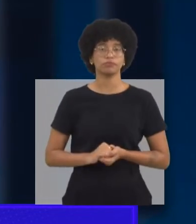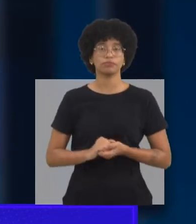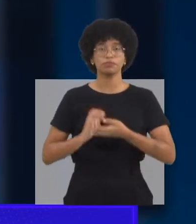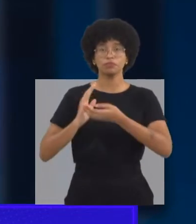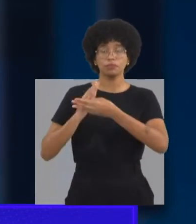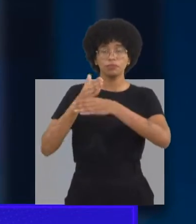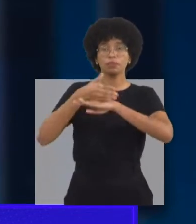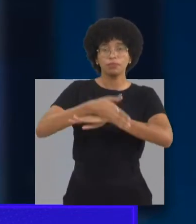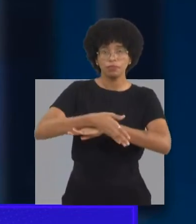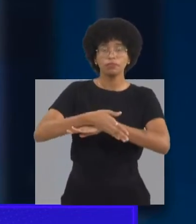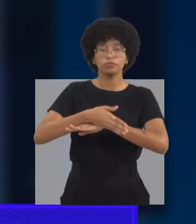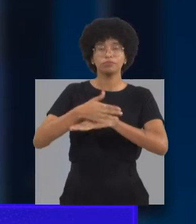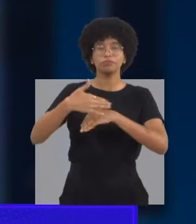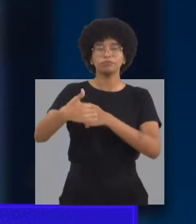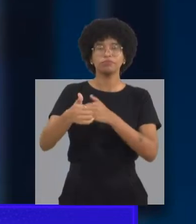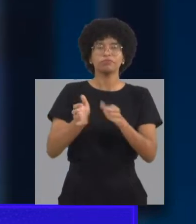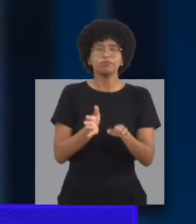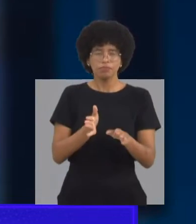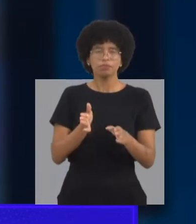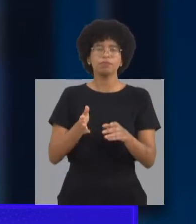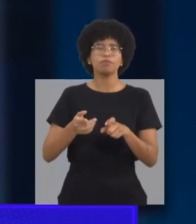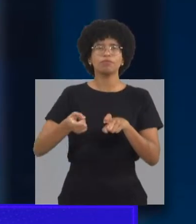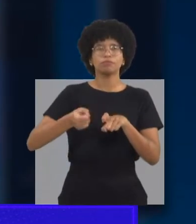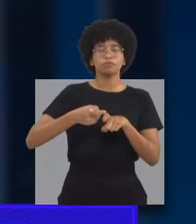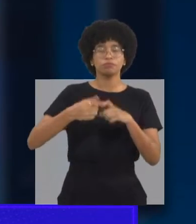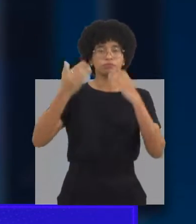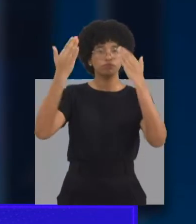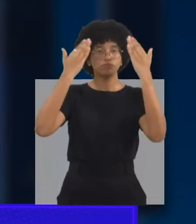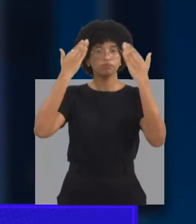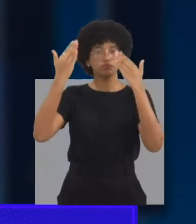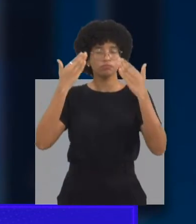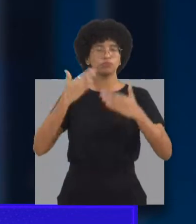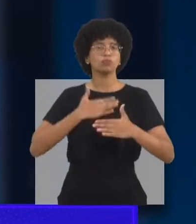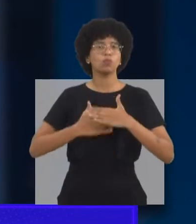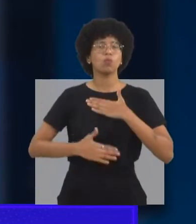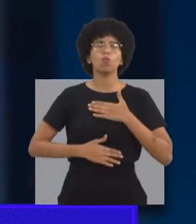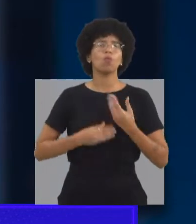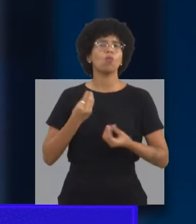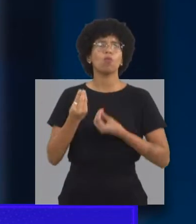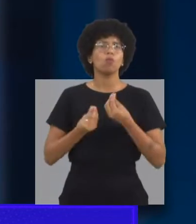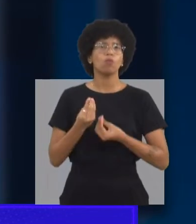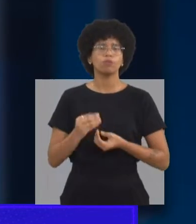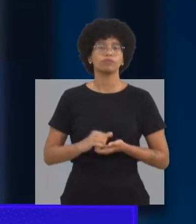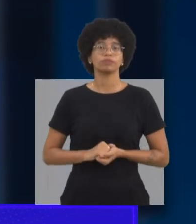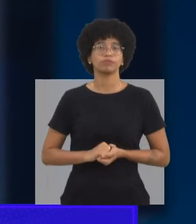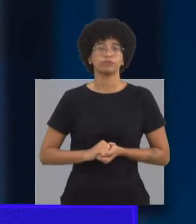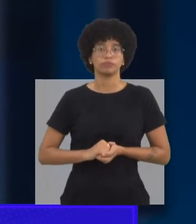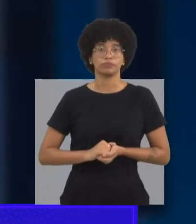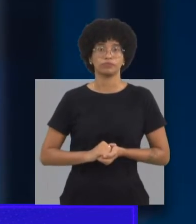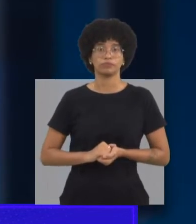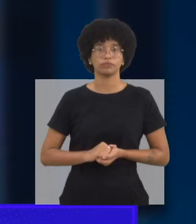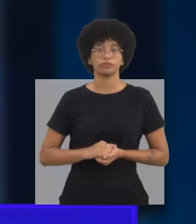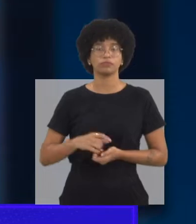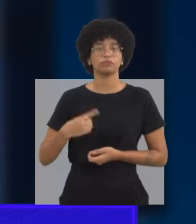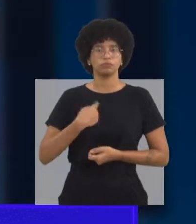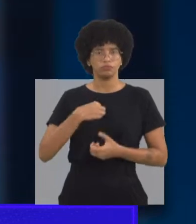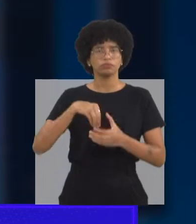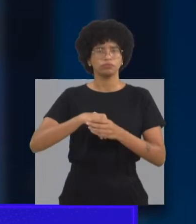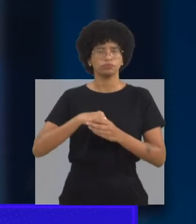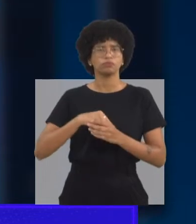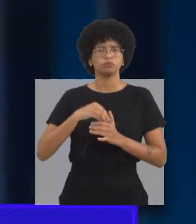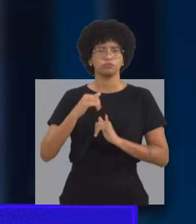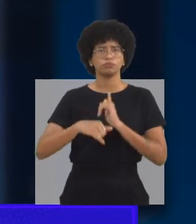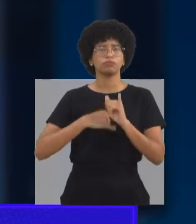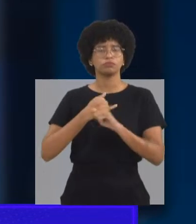real, por meio de testes avaliativos suficientes para a família poder enxergar essa